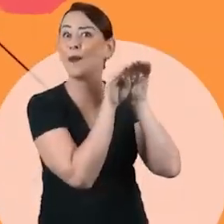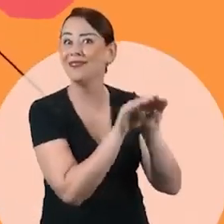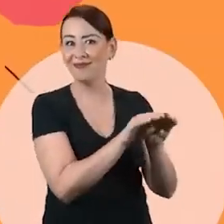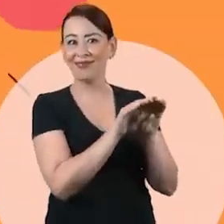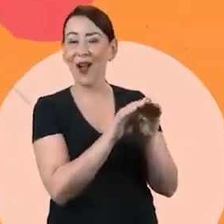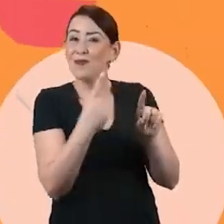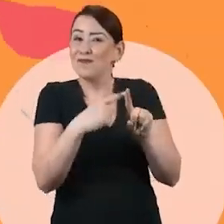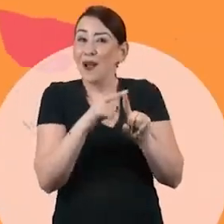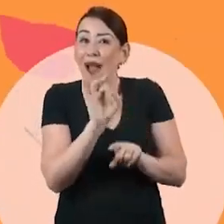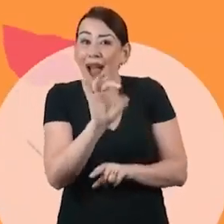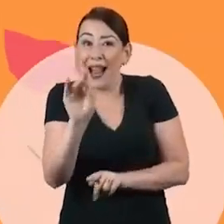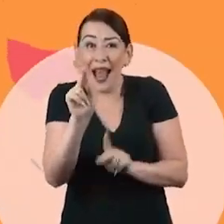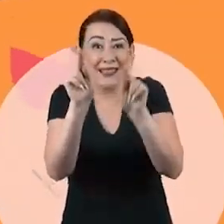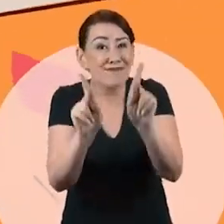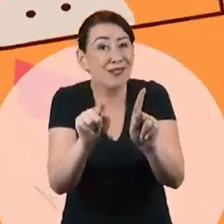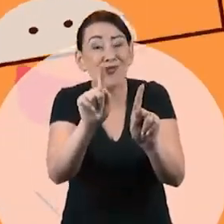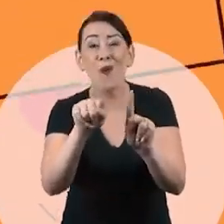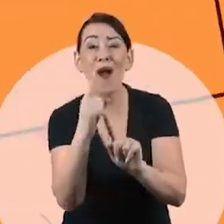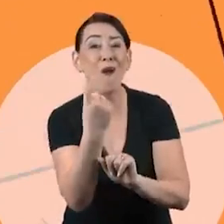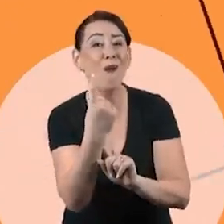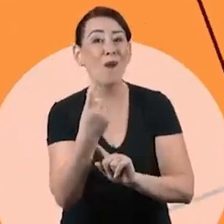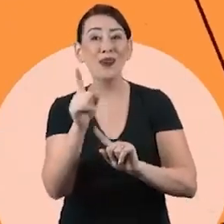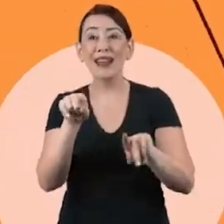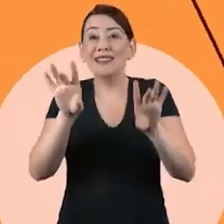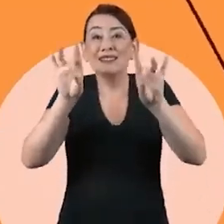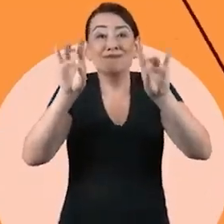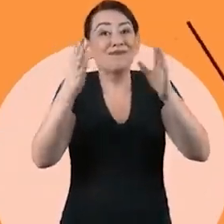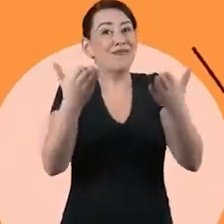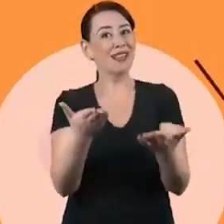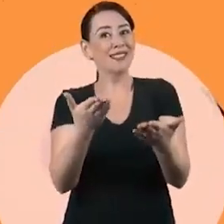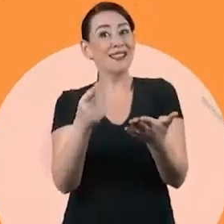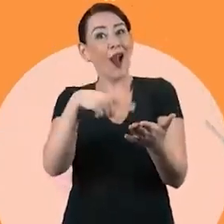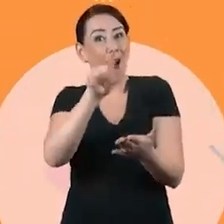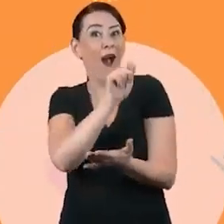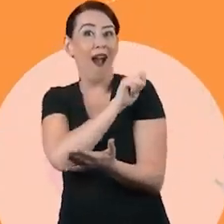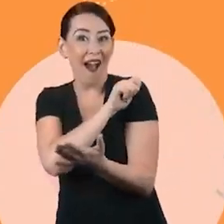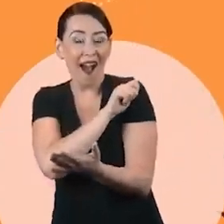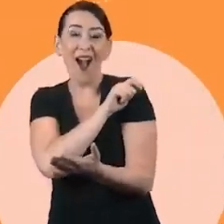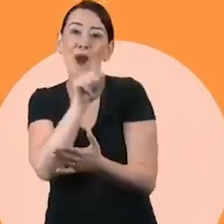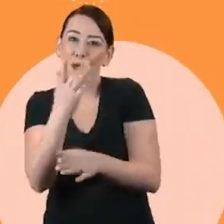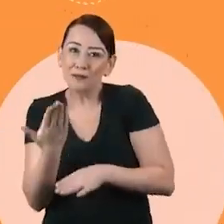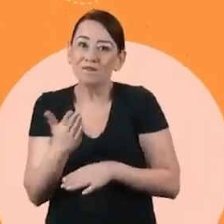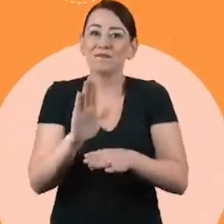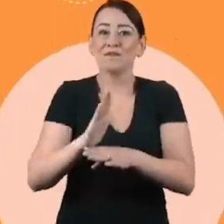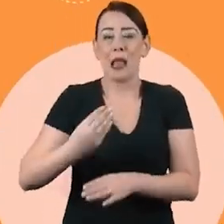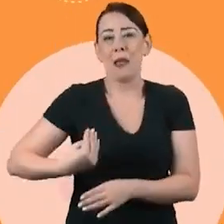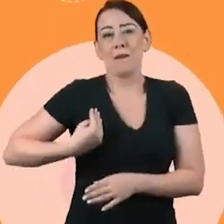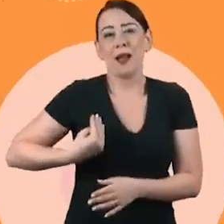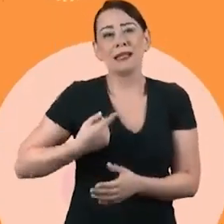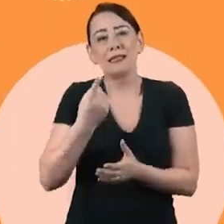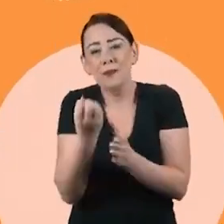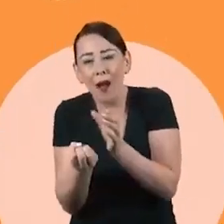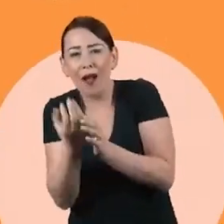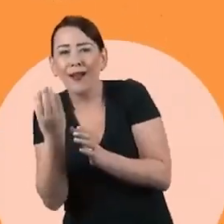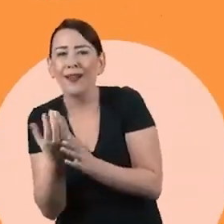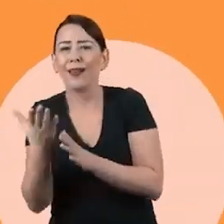ausência de padrão. A diferença de cada um dos alunos é que vai orientar o processo de ensino e envolver a todos na